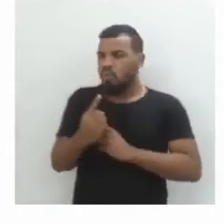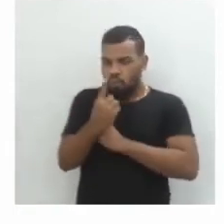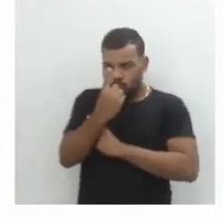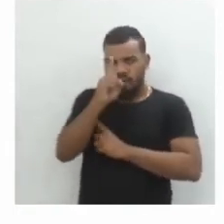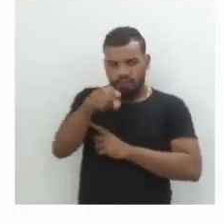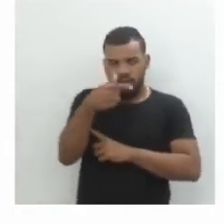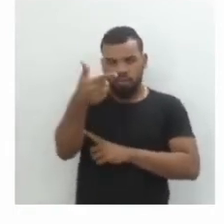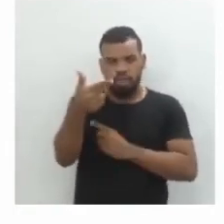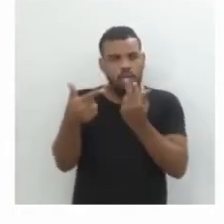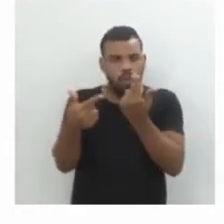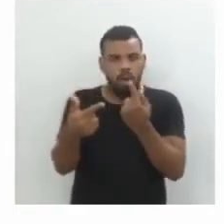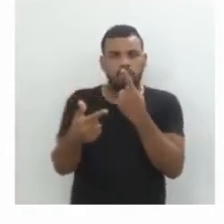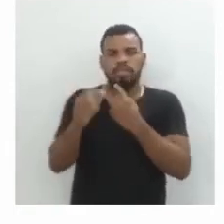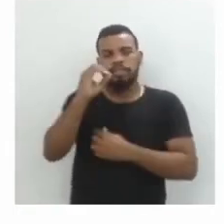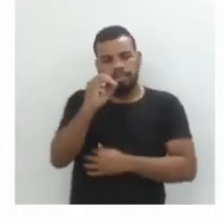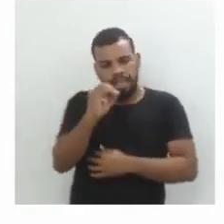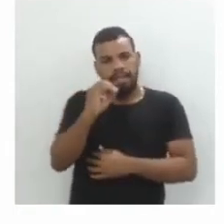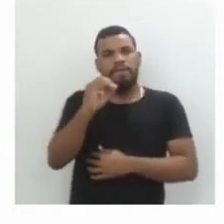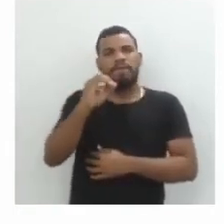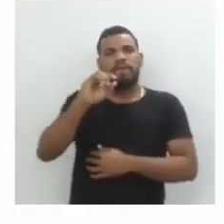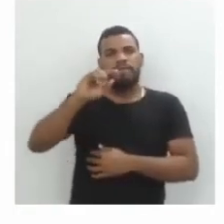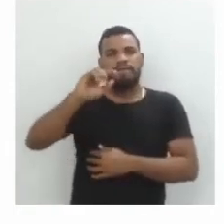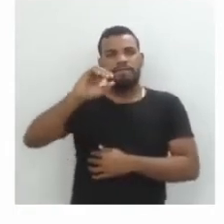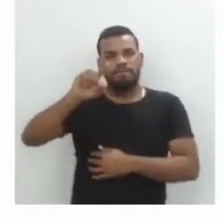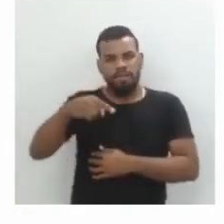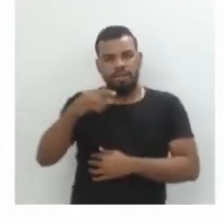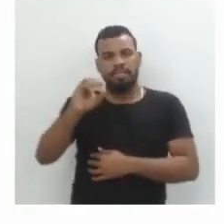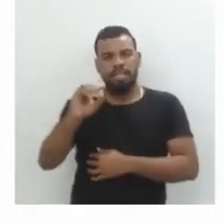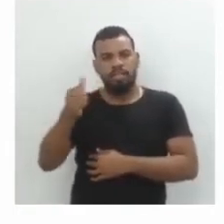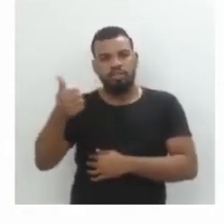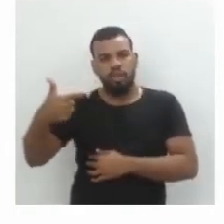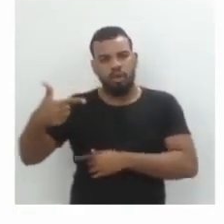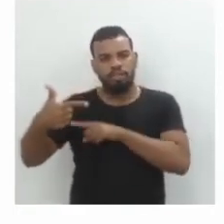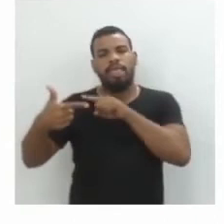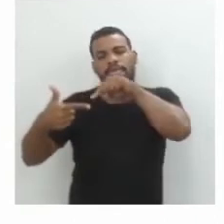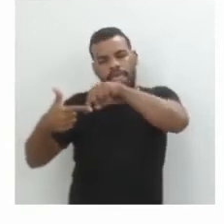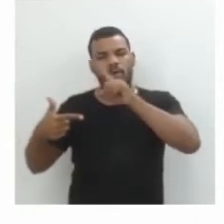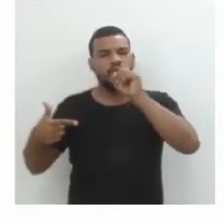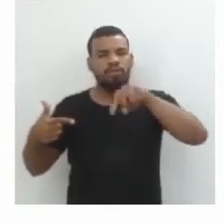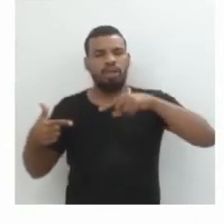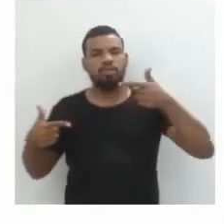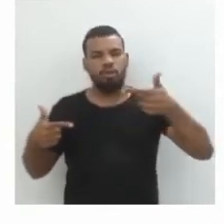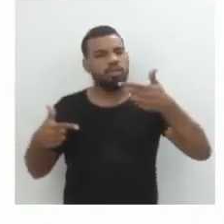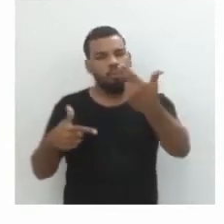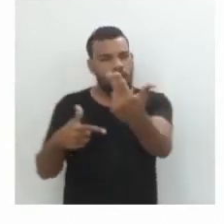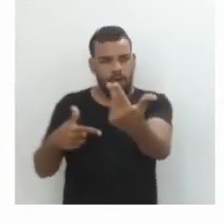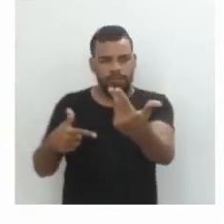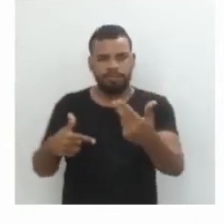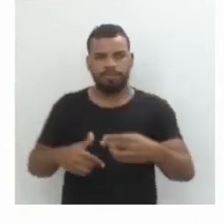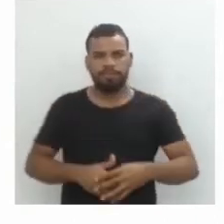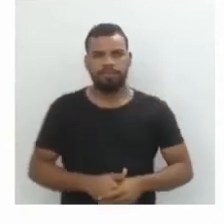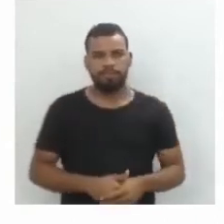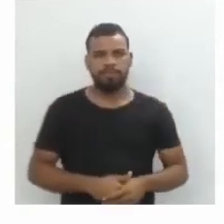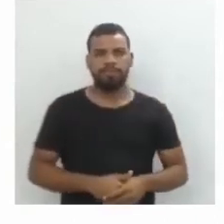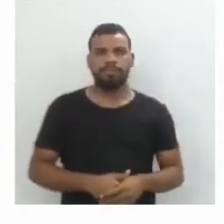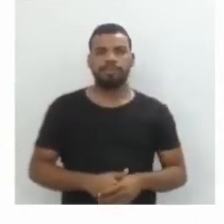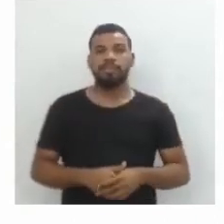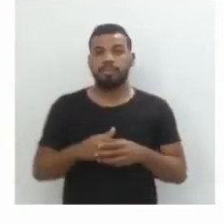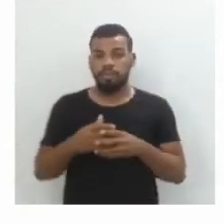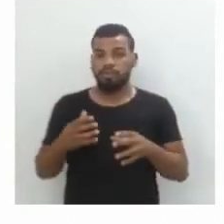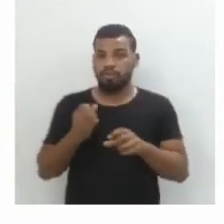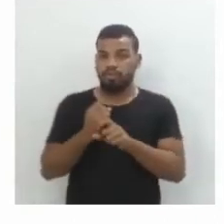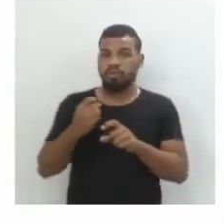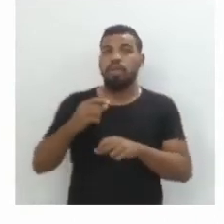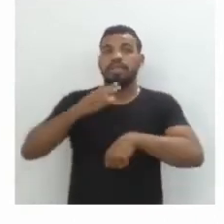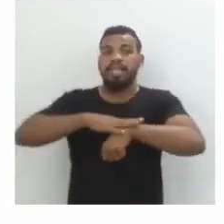isso é levado ao tempo, ao tempo que aí no caso é 6. Então a gente fazendo esse cálculo, a gente vai ter 1.500 vezes